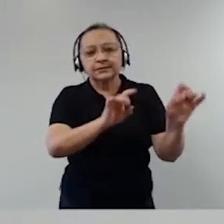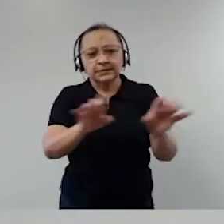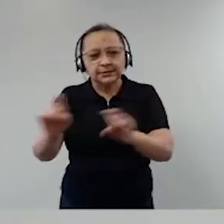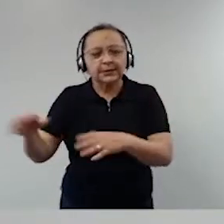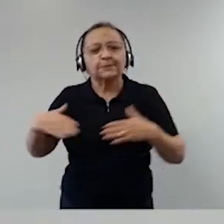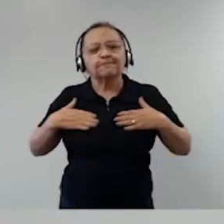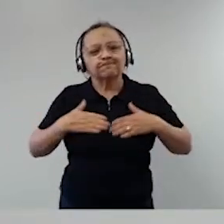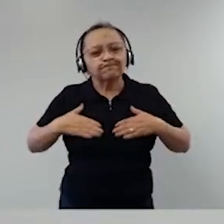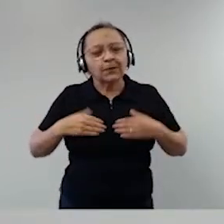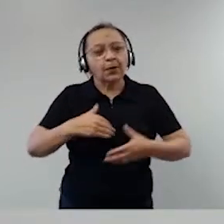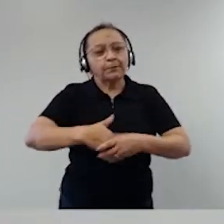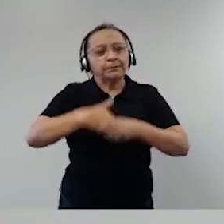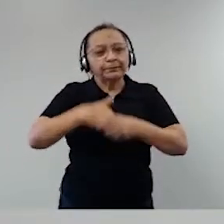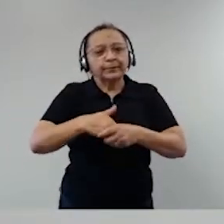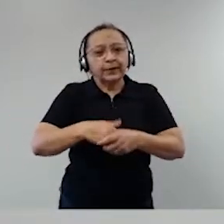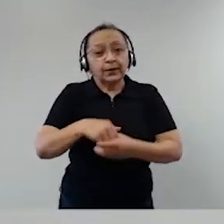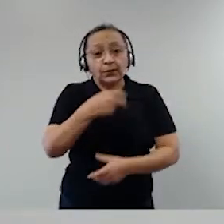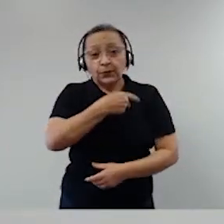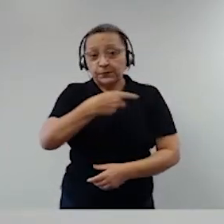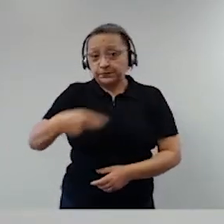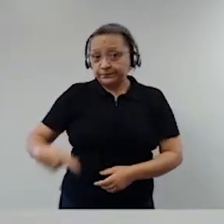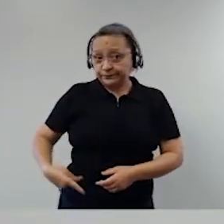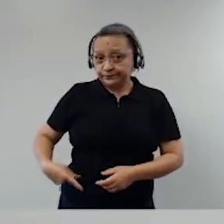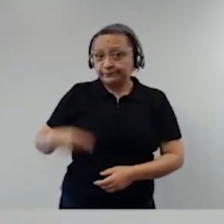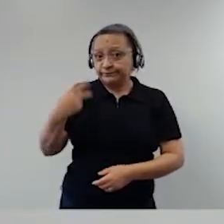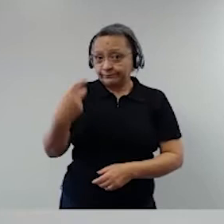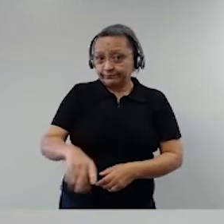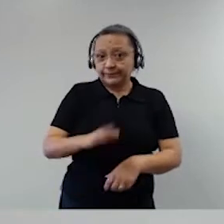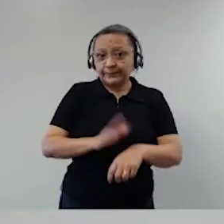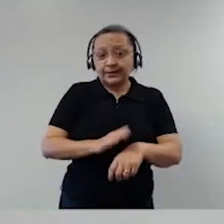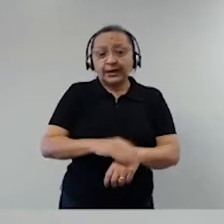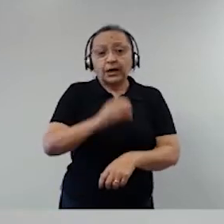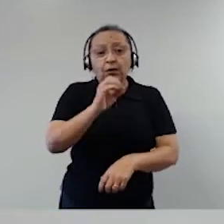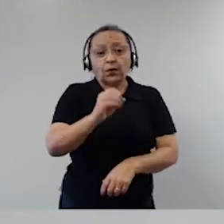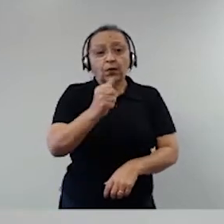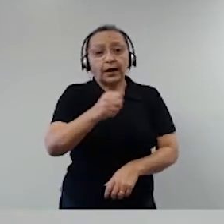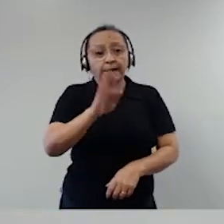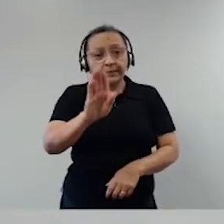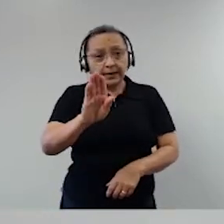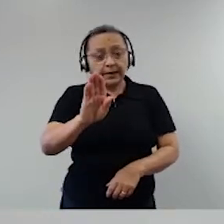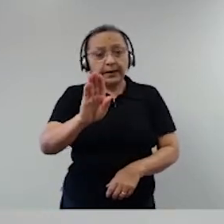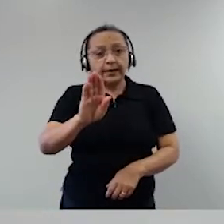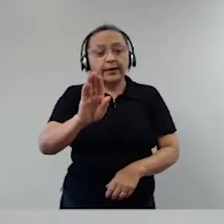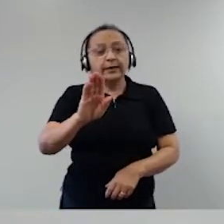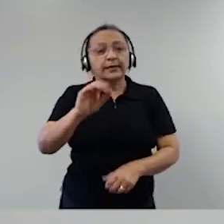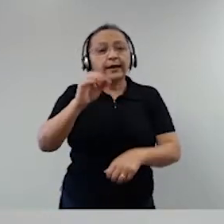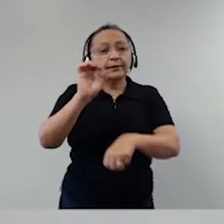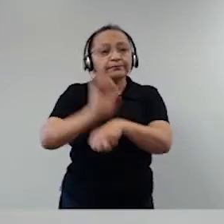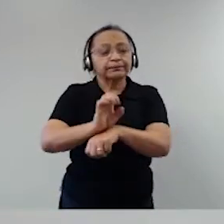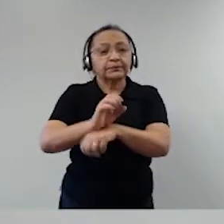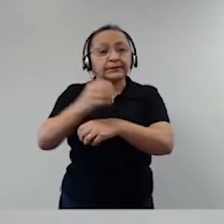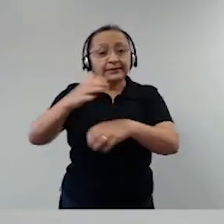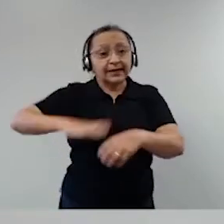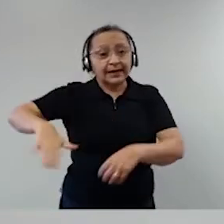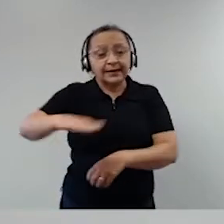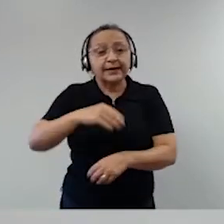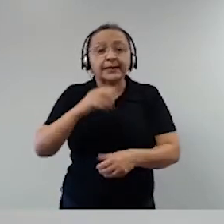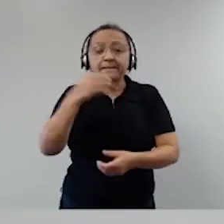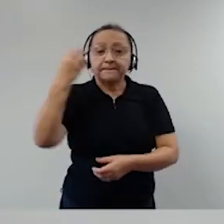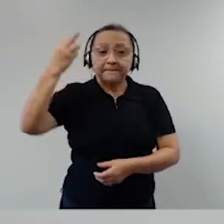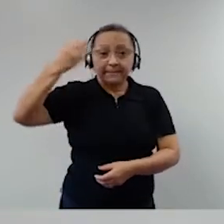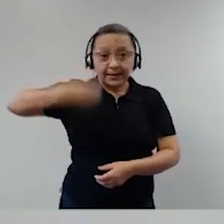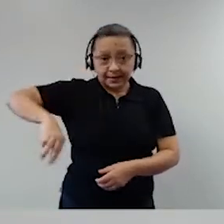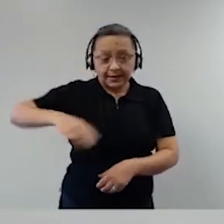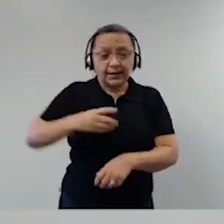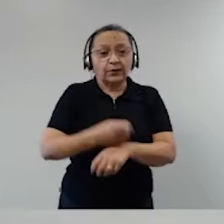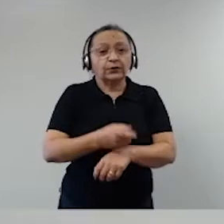gostaria de cumprimentar o presidente da Ordem dos Advogados do Brasil, seccional Maranhão, doutor Tiago Roberto Moraes